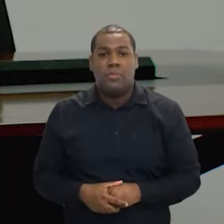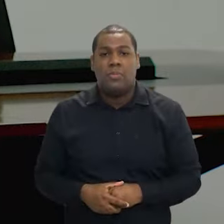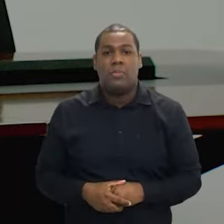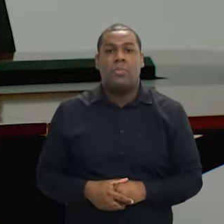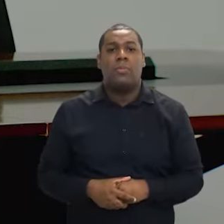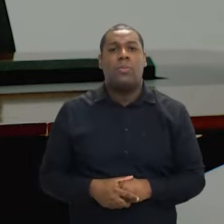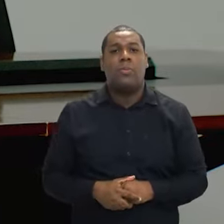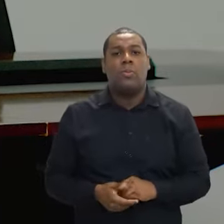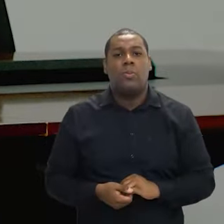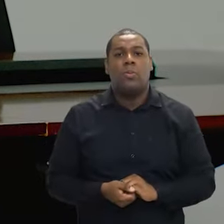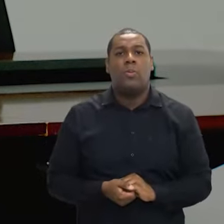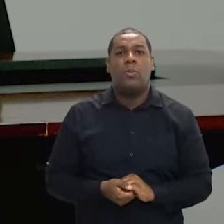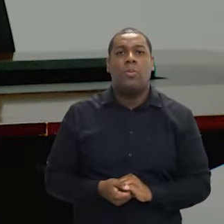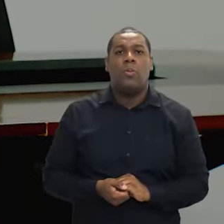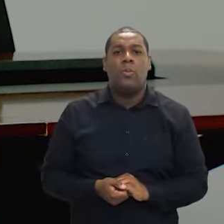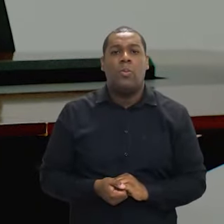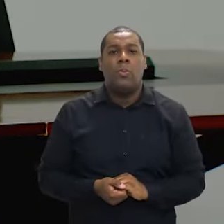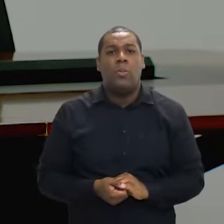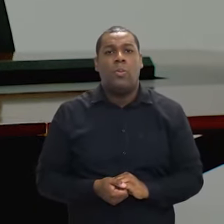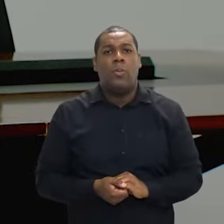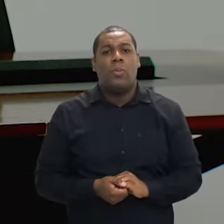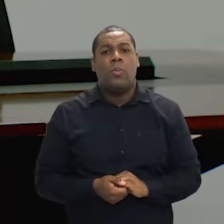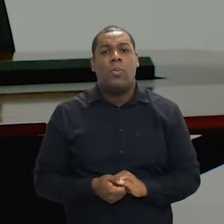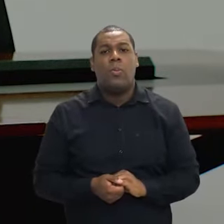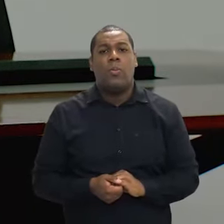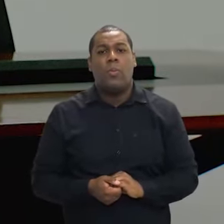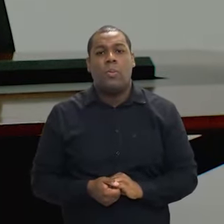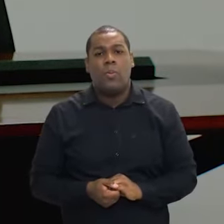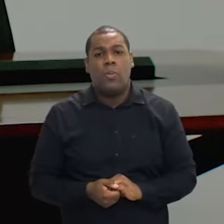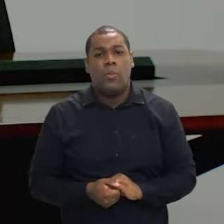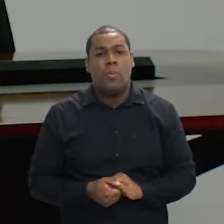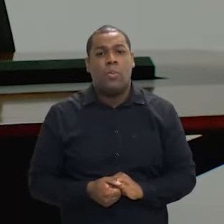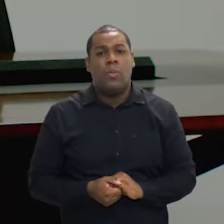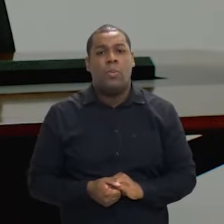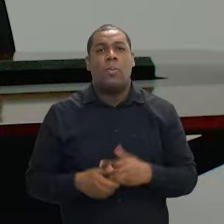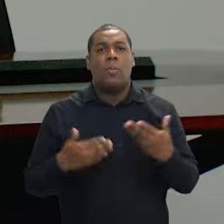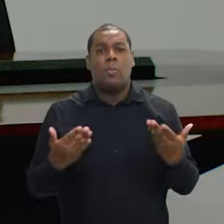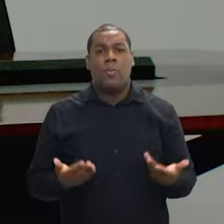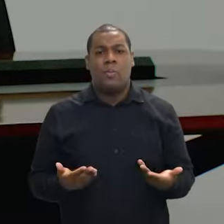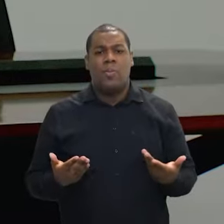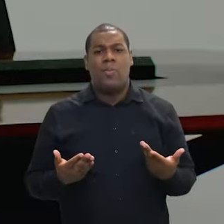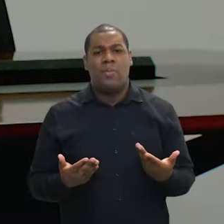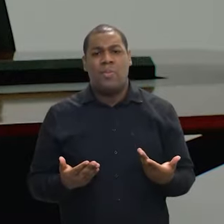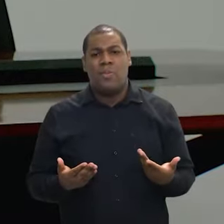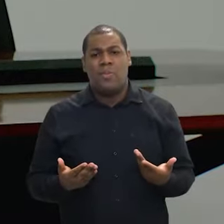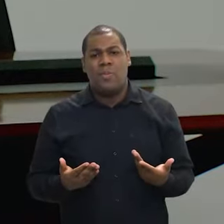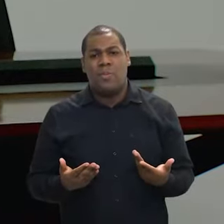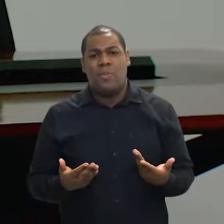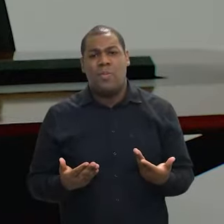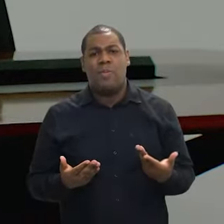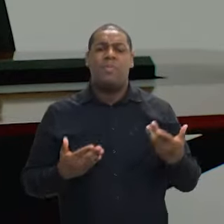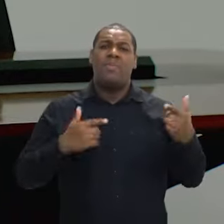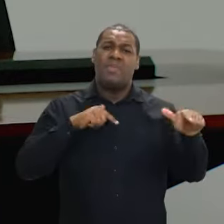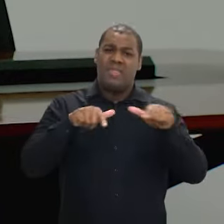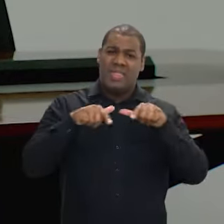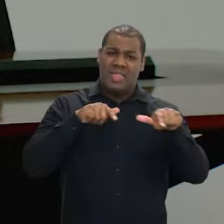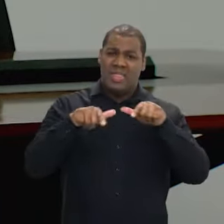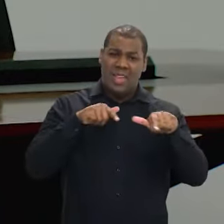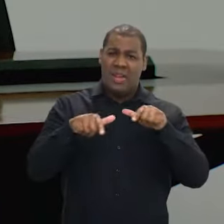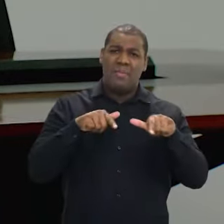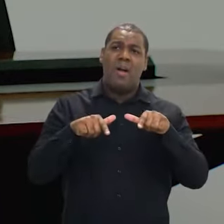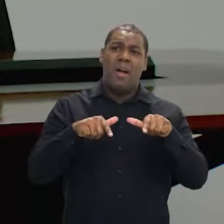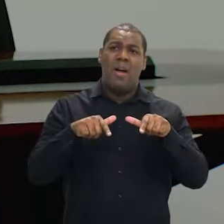entender que a relação de trabalho é também uma relação